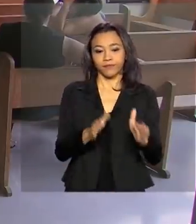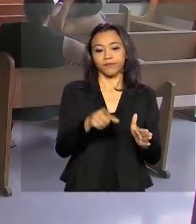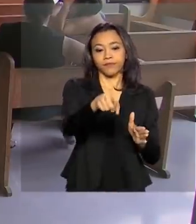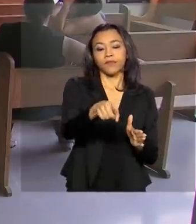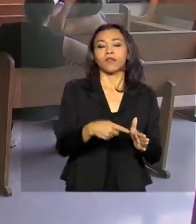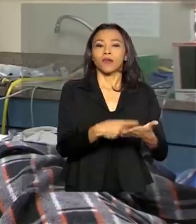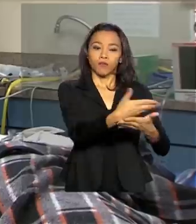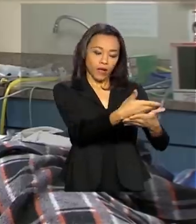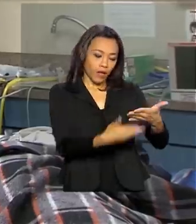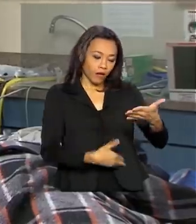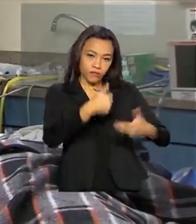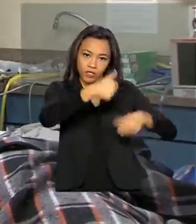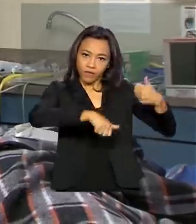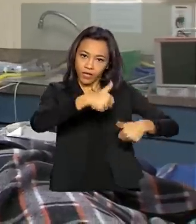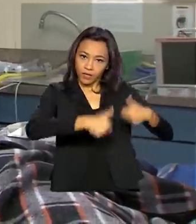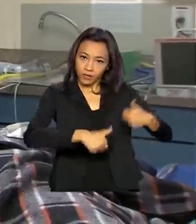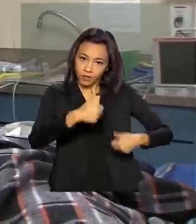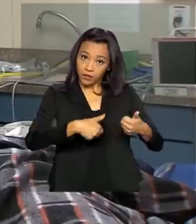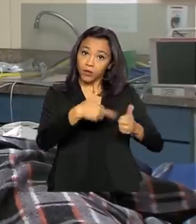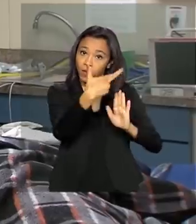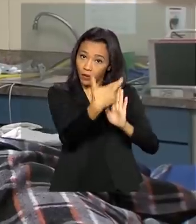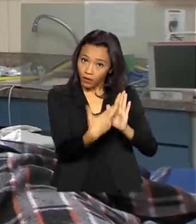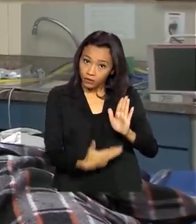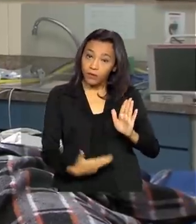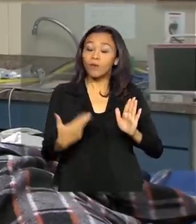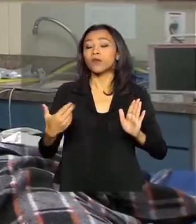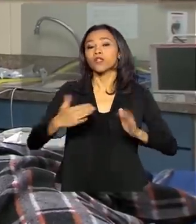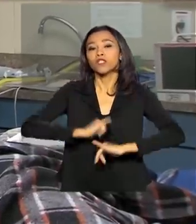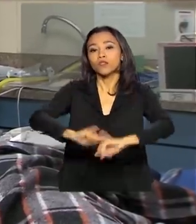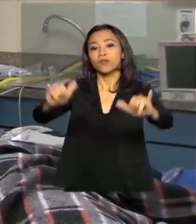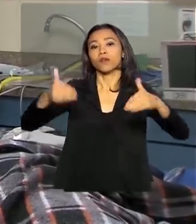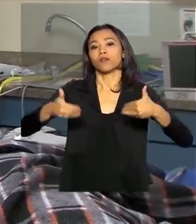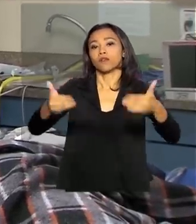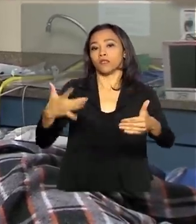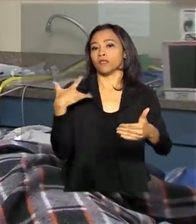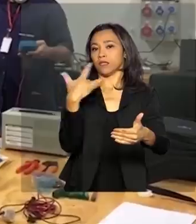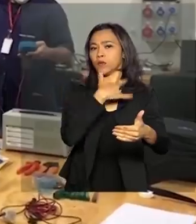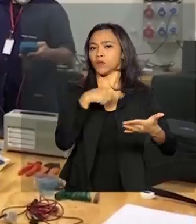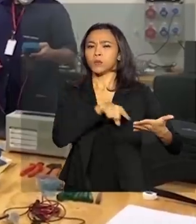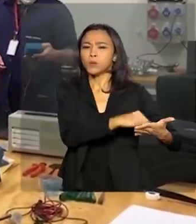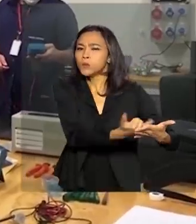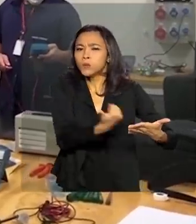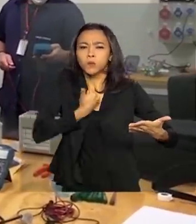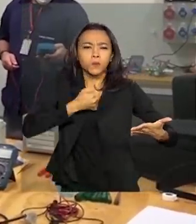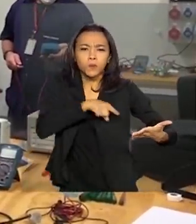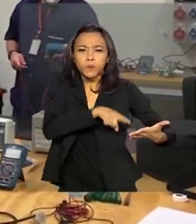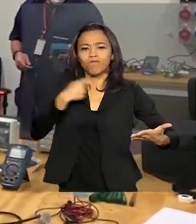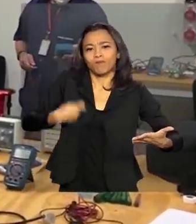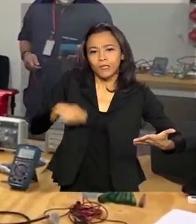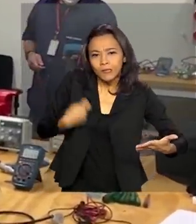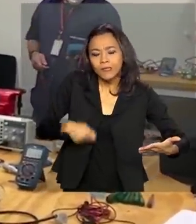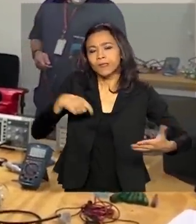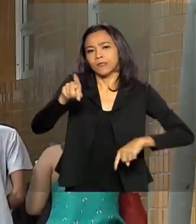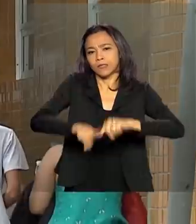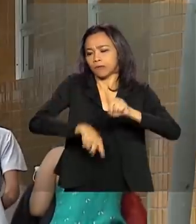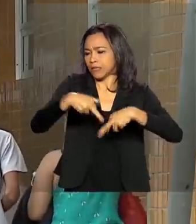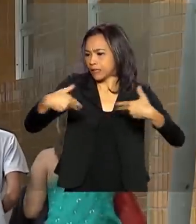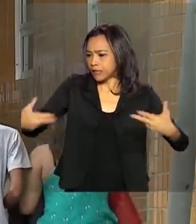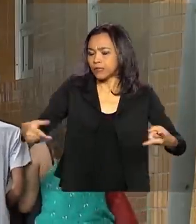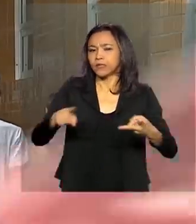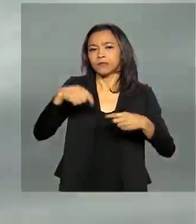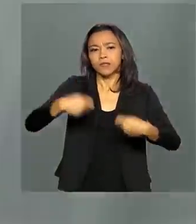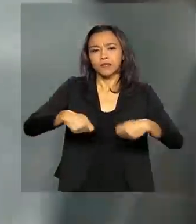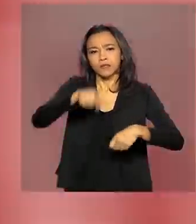de Risco para o SUS, publicado pelo Ministério da Saúde, identificou a necessidade de equipamentos e recursos humanos